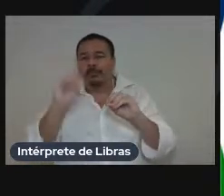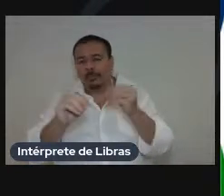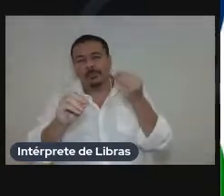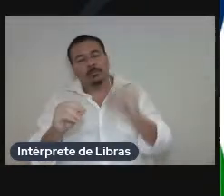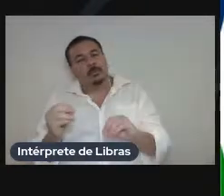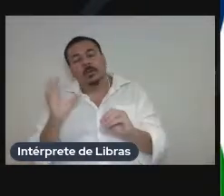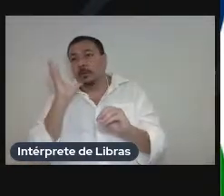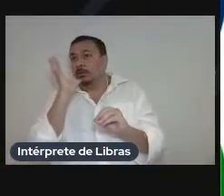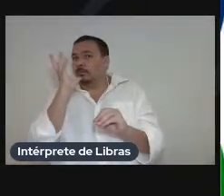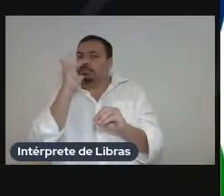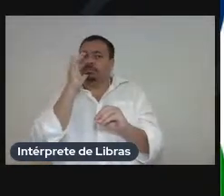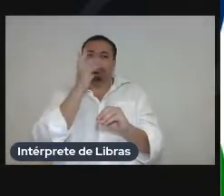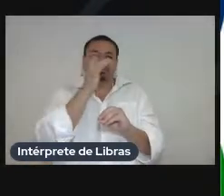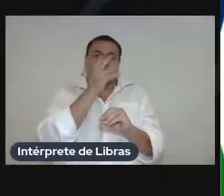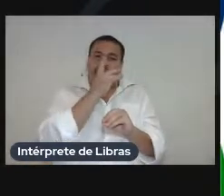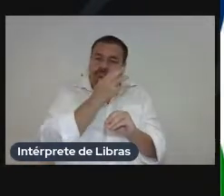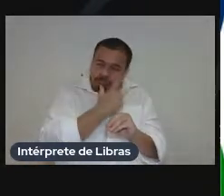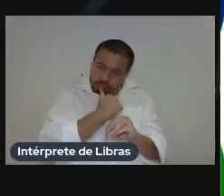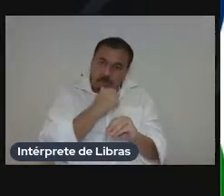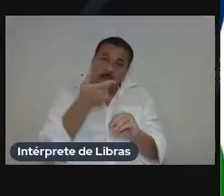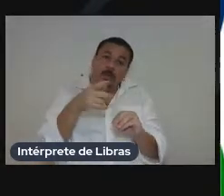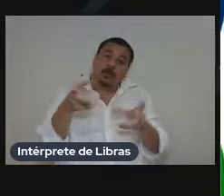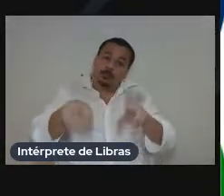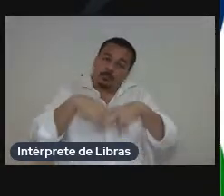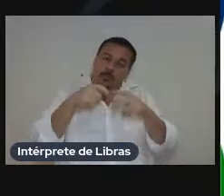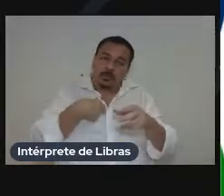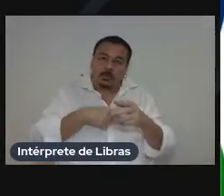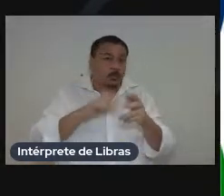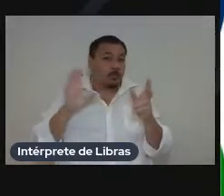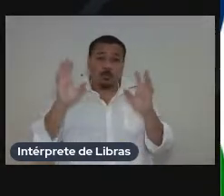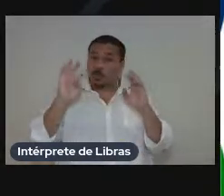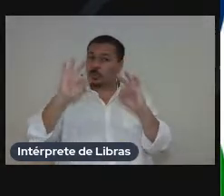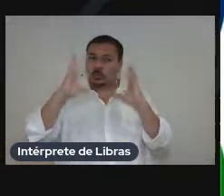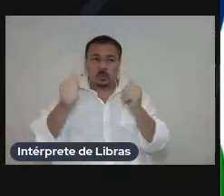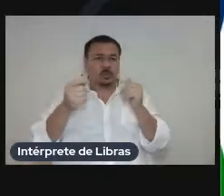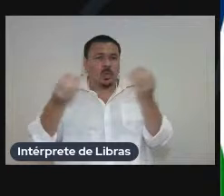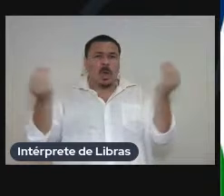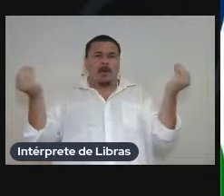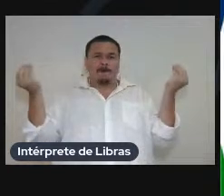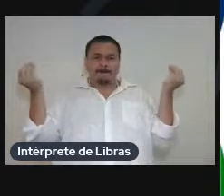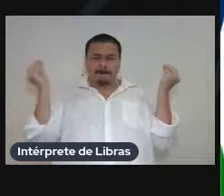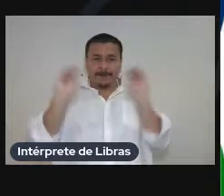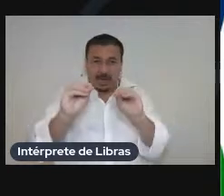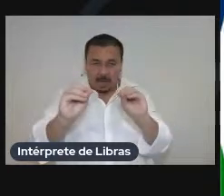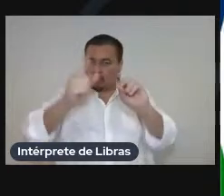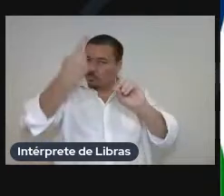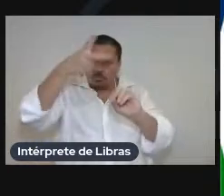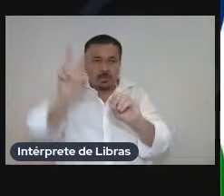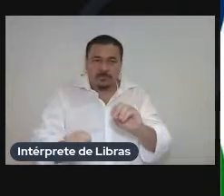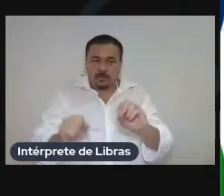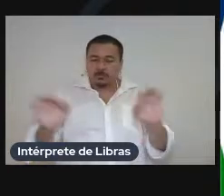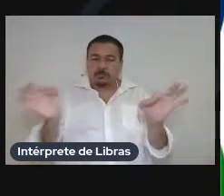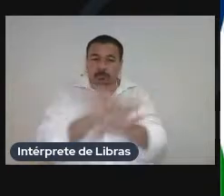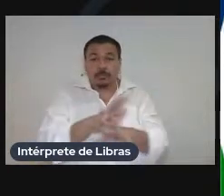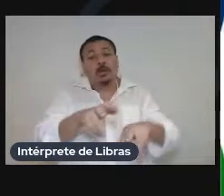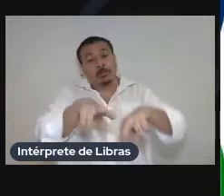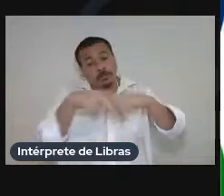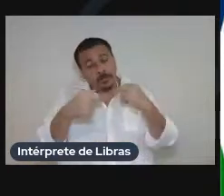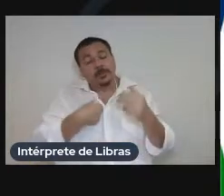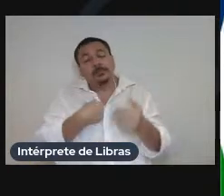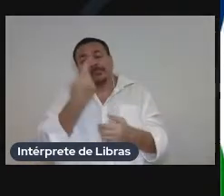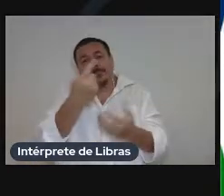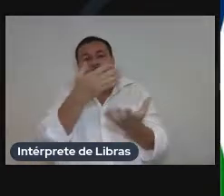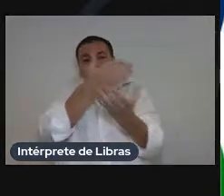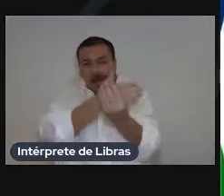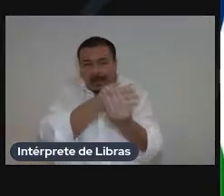maneira de colocar todas as entradas de uma vez então para isso nós baixamos um arquivo do lexônome para ter